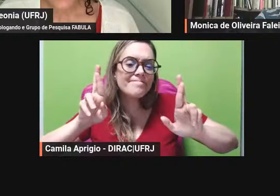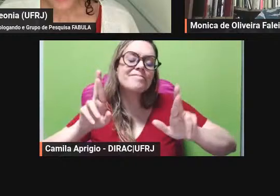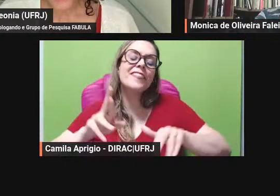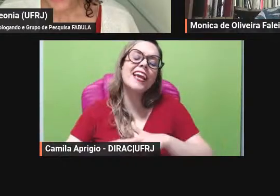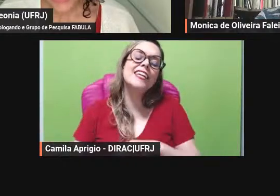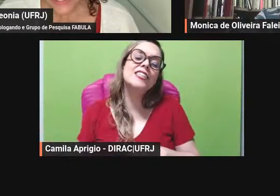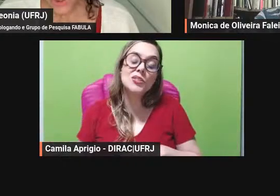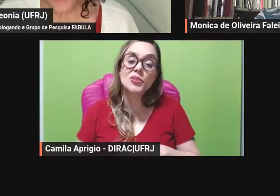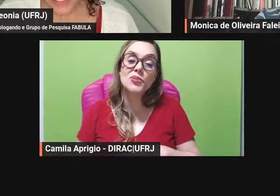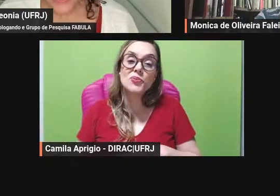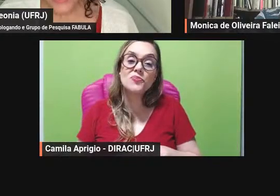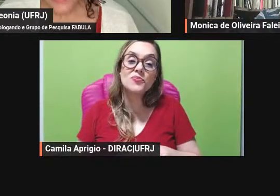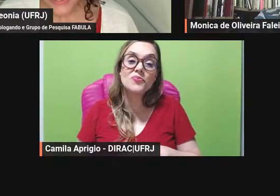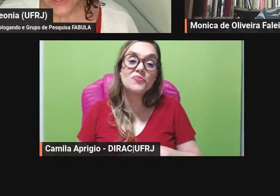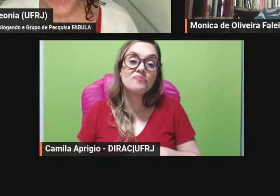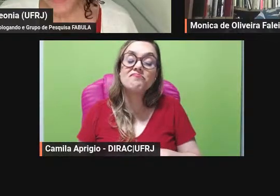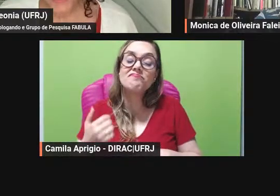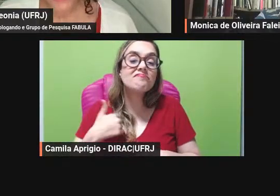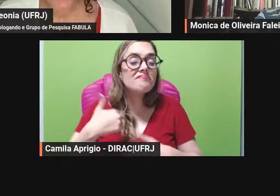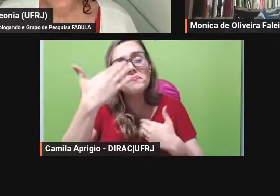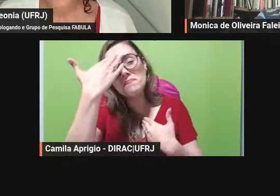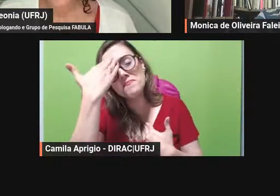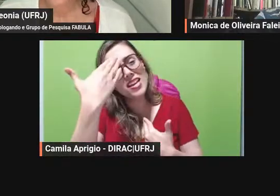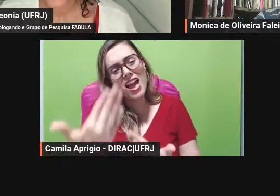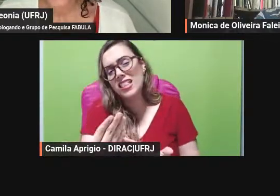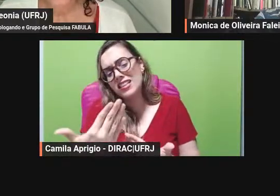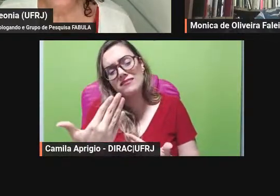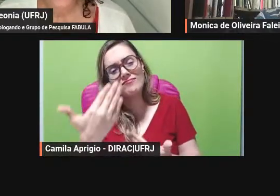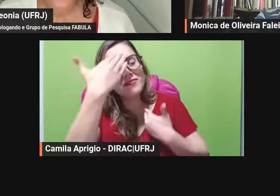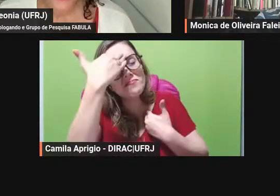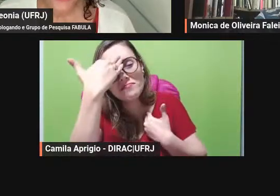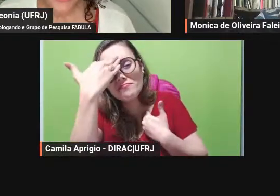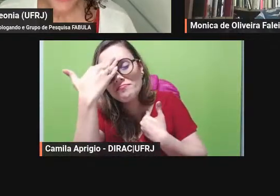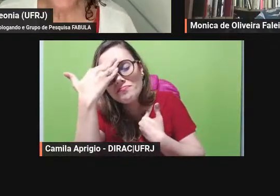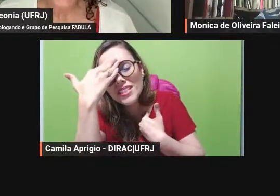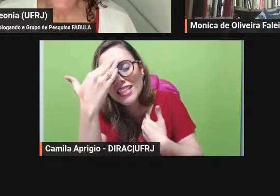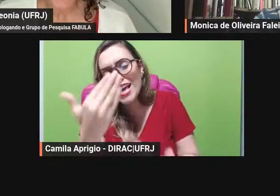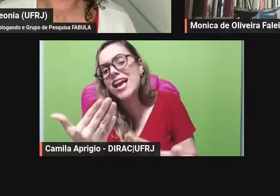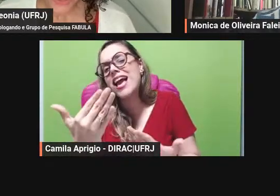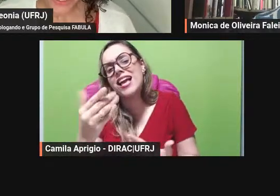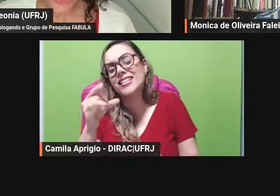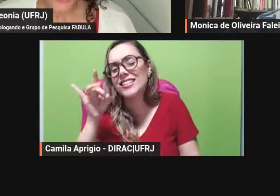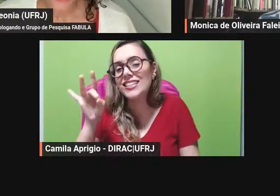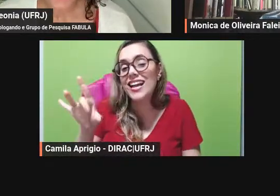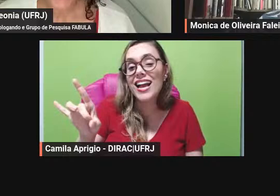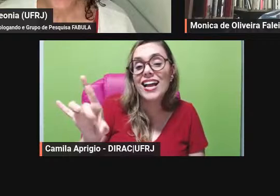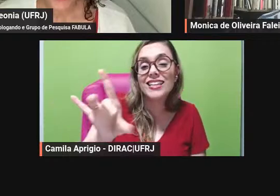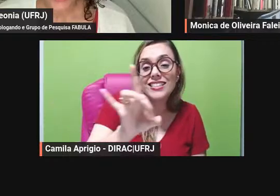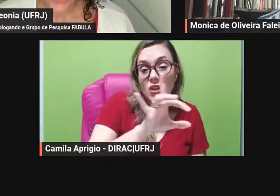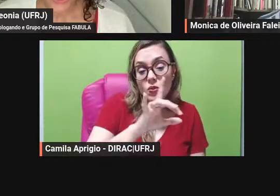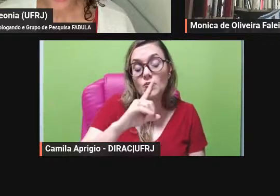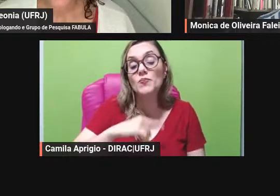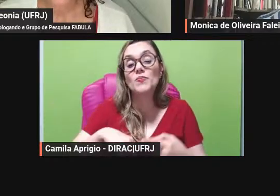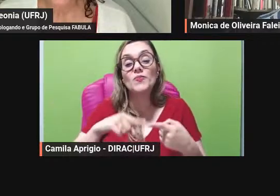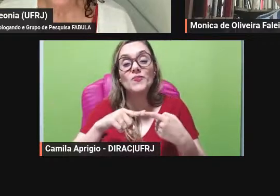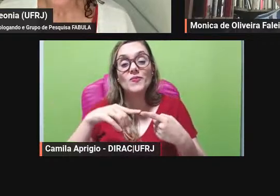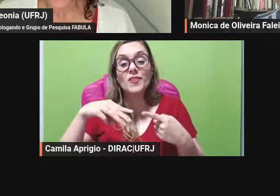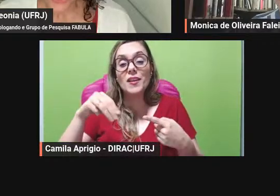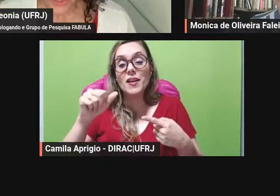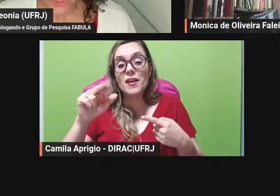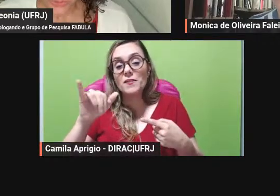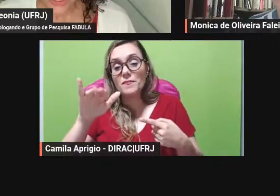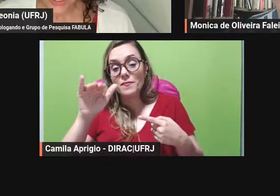o meu enorme agradecimento pela participação muito valiosa da professora doutora Maria Celeste Desotti